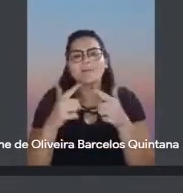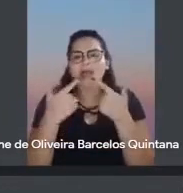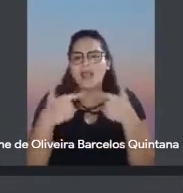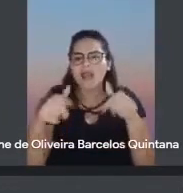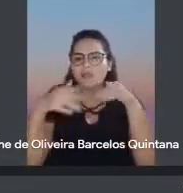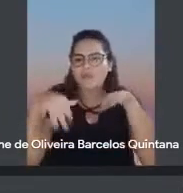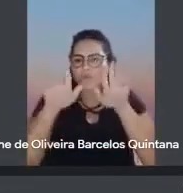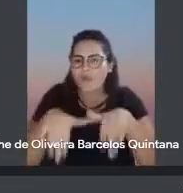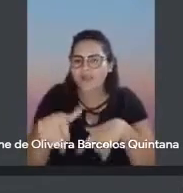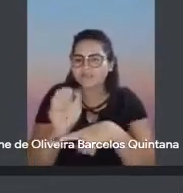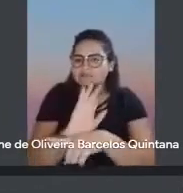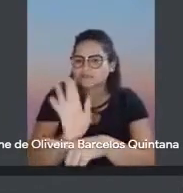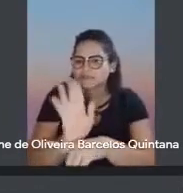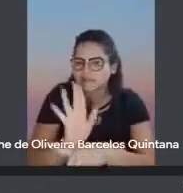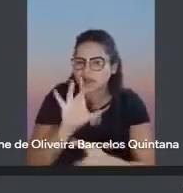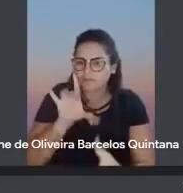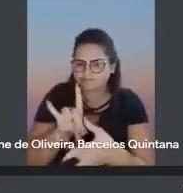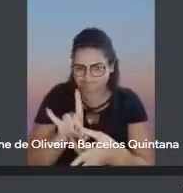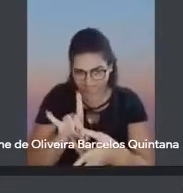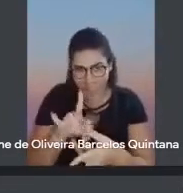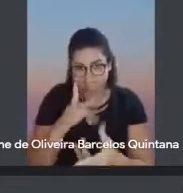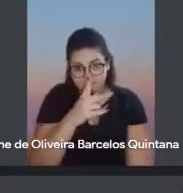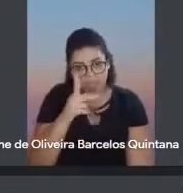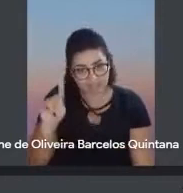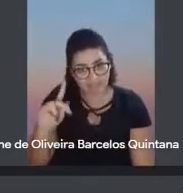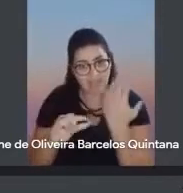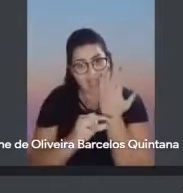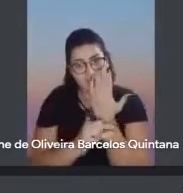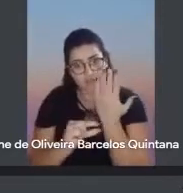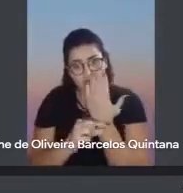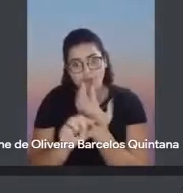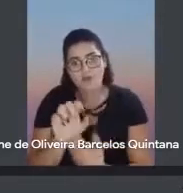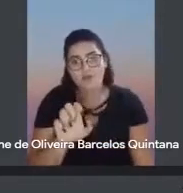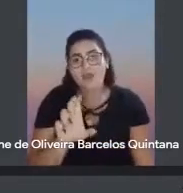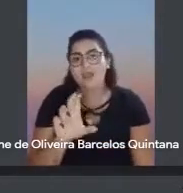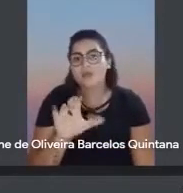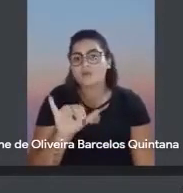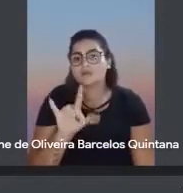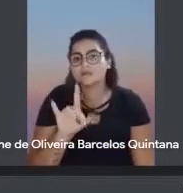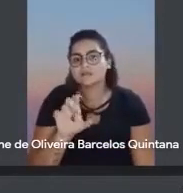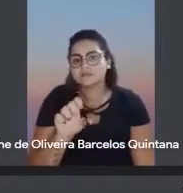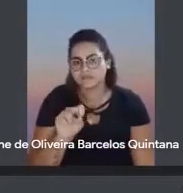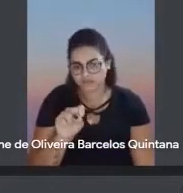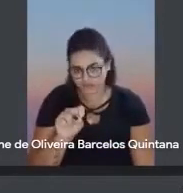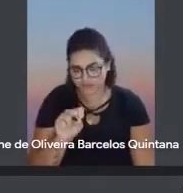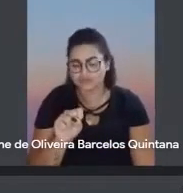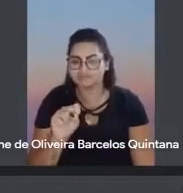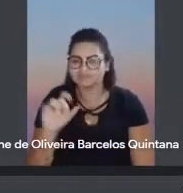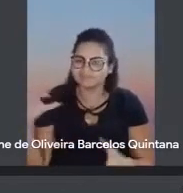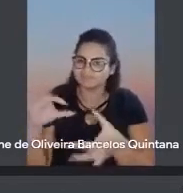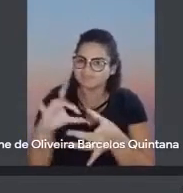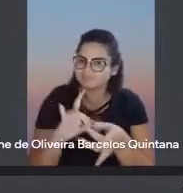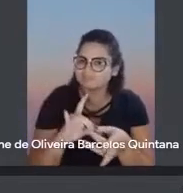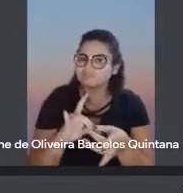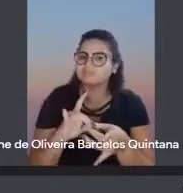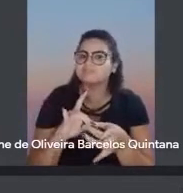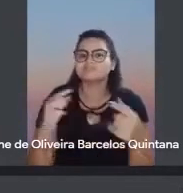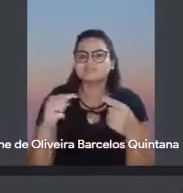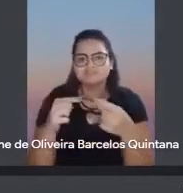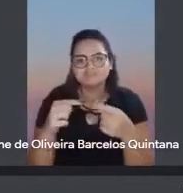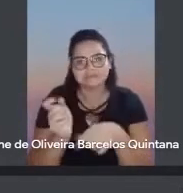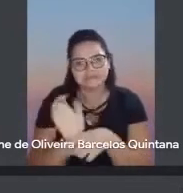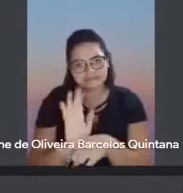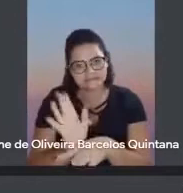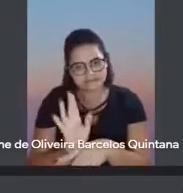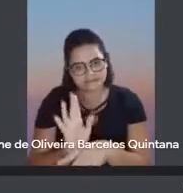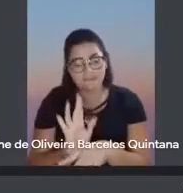cinematográfica do Euclides, né? Ela trazia essa conversa do Euclides com o cinema, né? E tínhamos também o